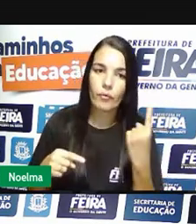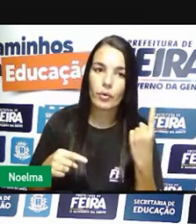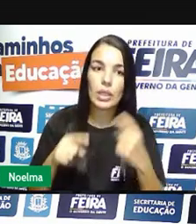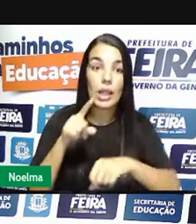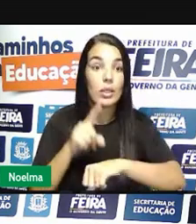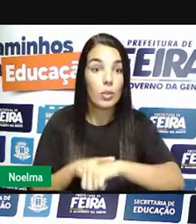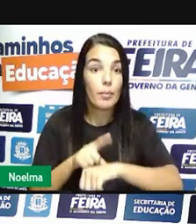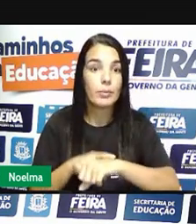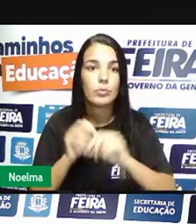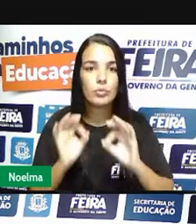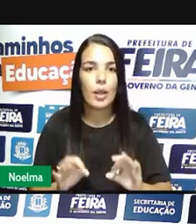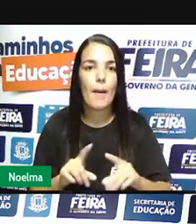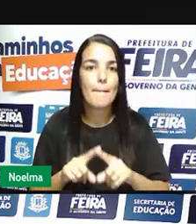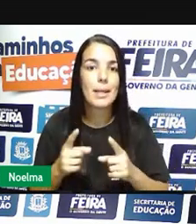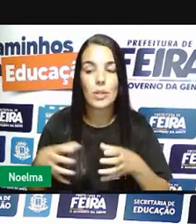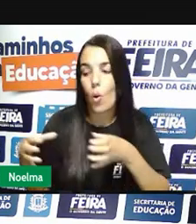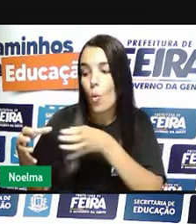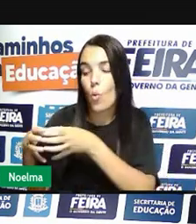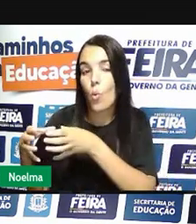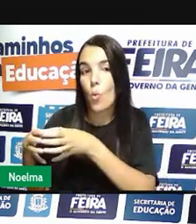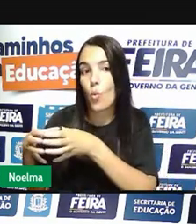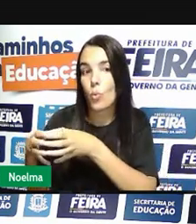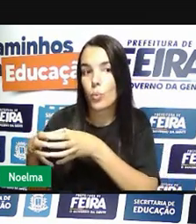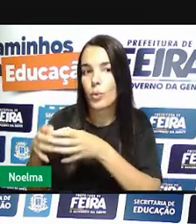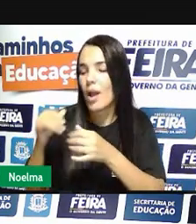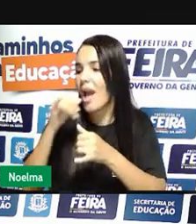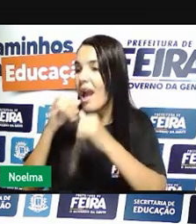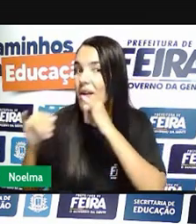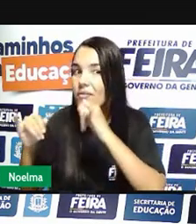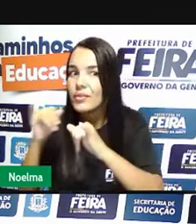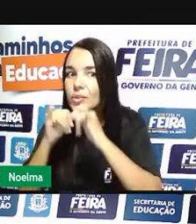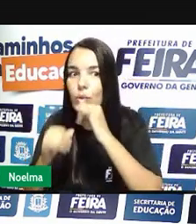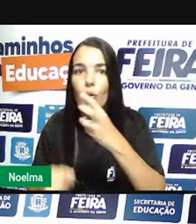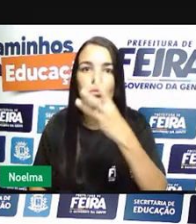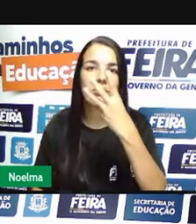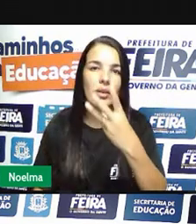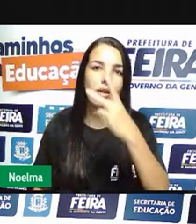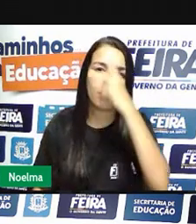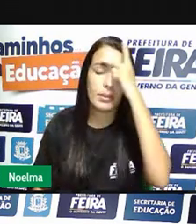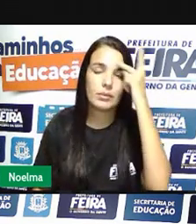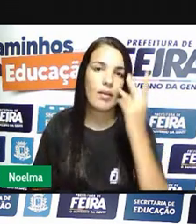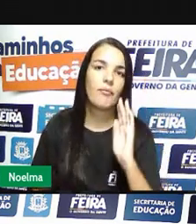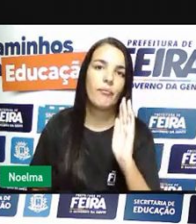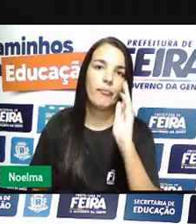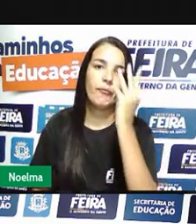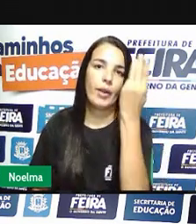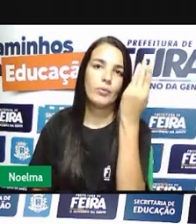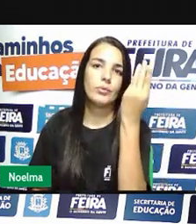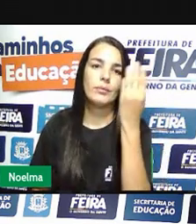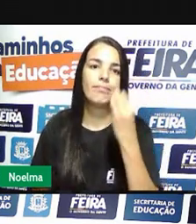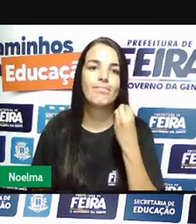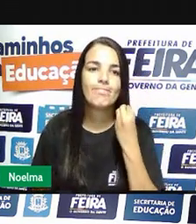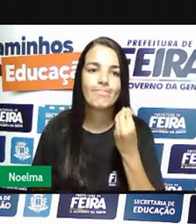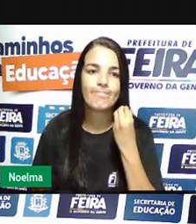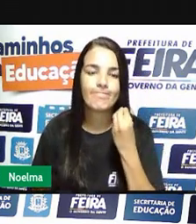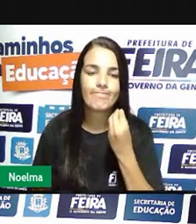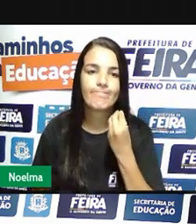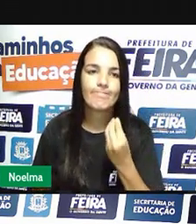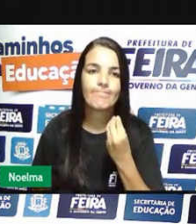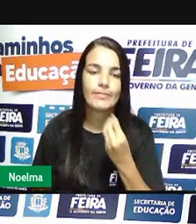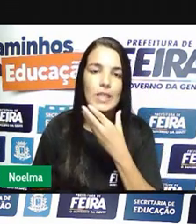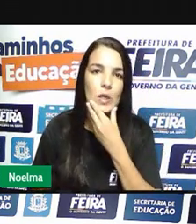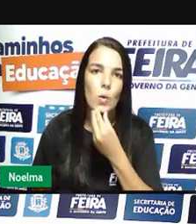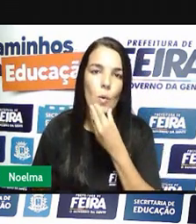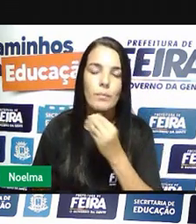o grupo de Inconfidentes foi descoberto através da delação de três participantes aí da conspiração que foi o coronel